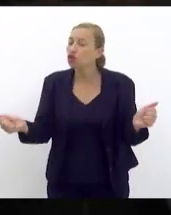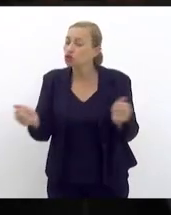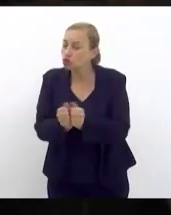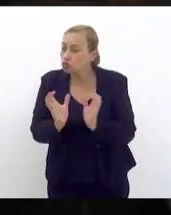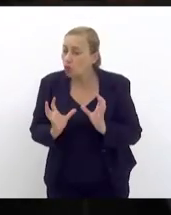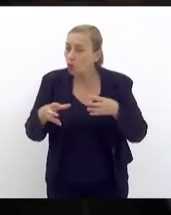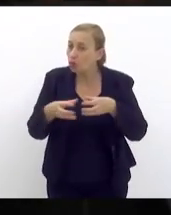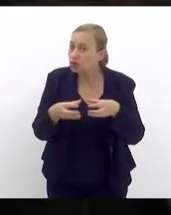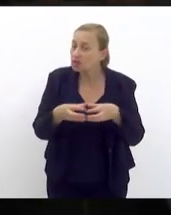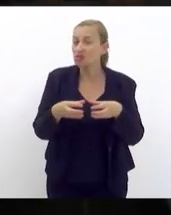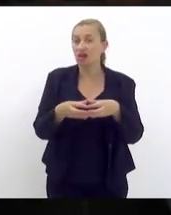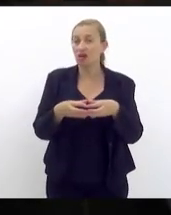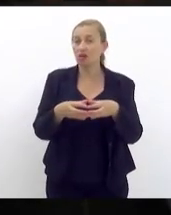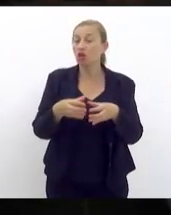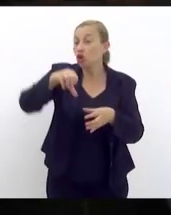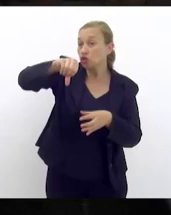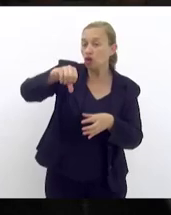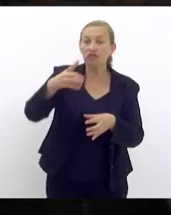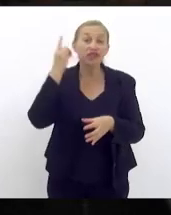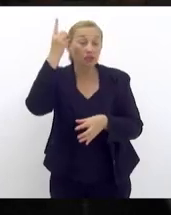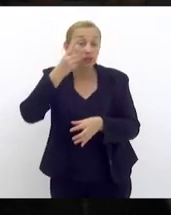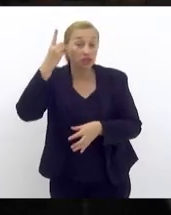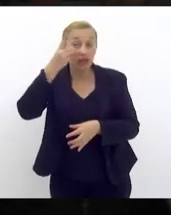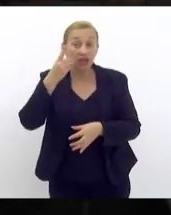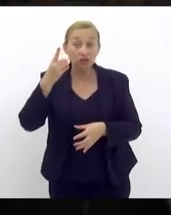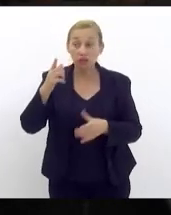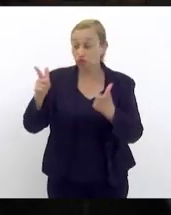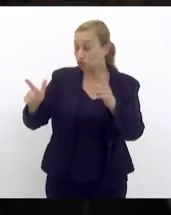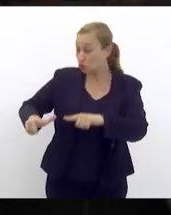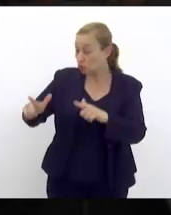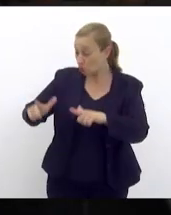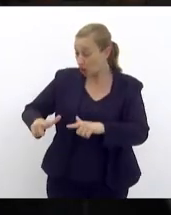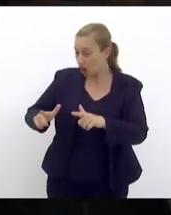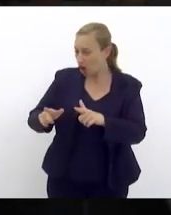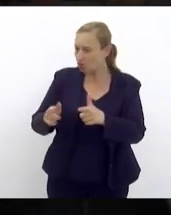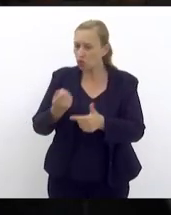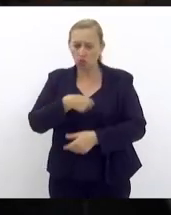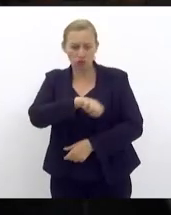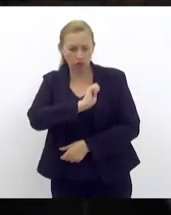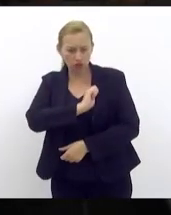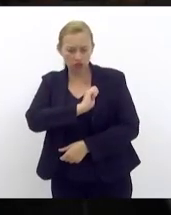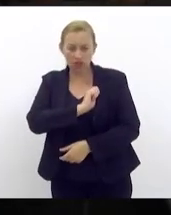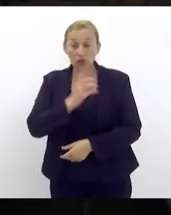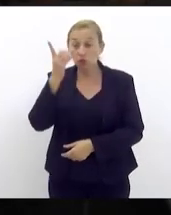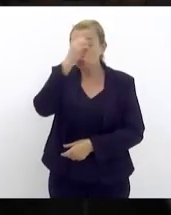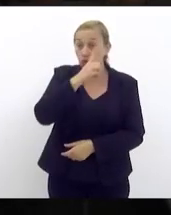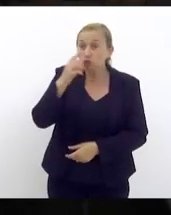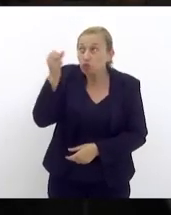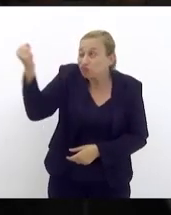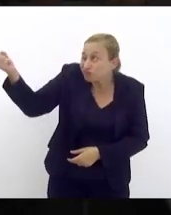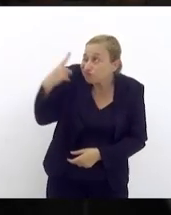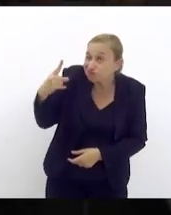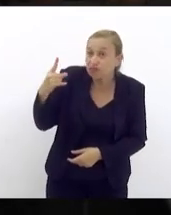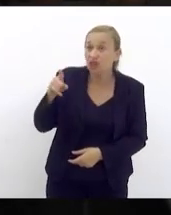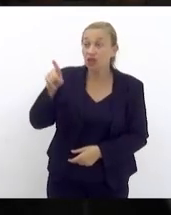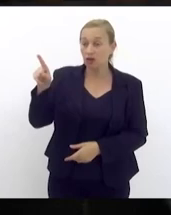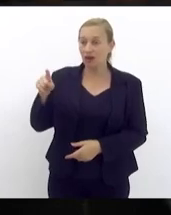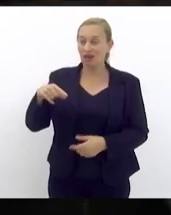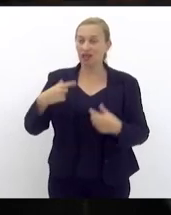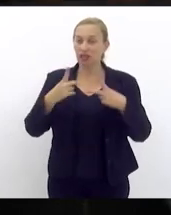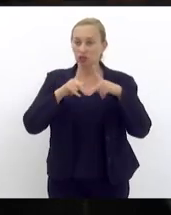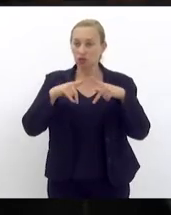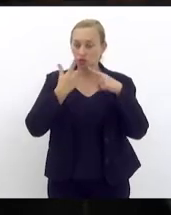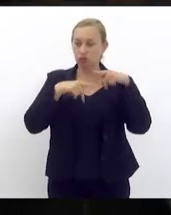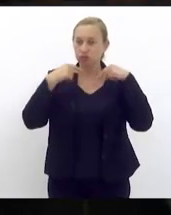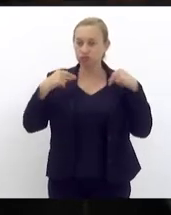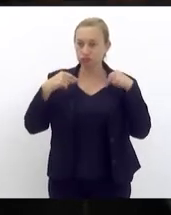já mais vista nove deputados presentes nessa grande fiscalização um domingo de sol e a gente lá de terno todos